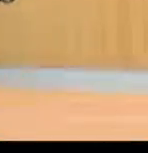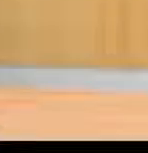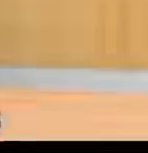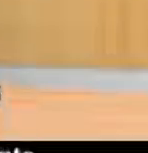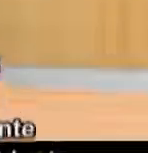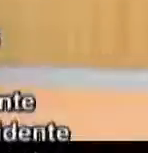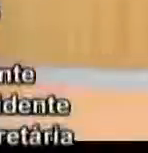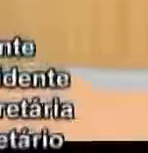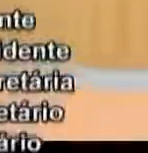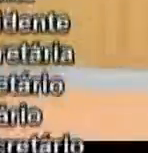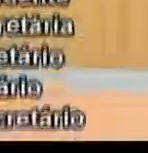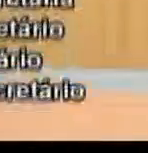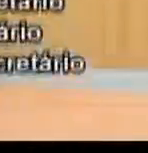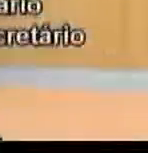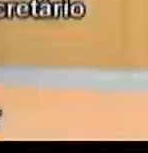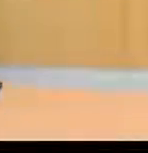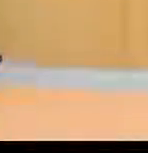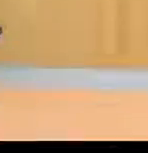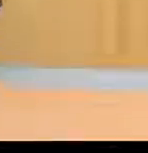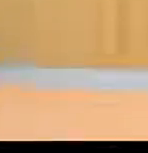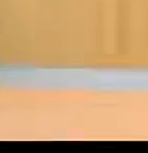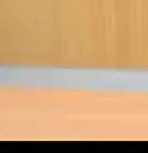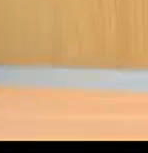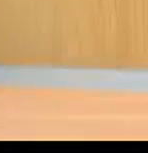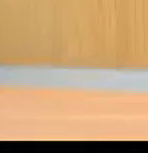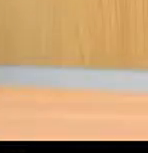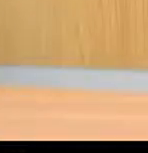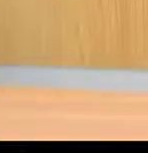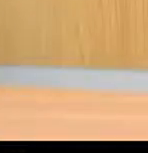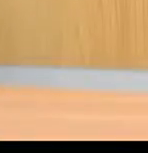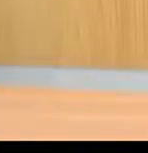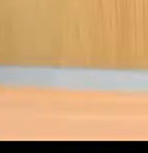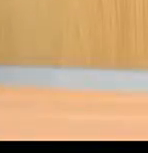Obrigada pela companhia e uma boa noite.